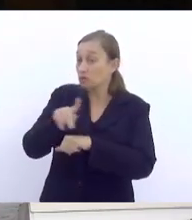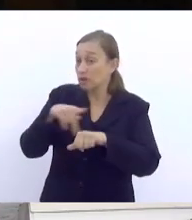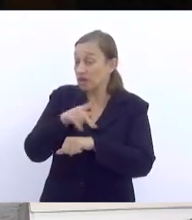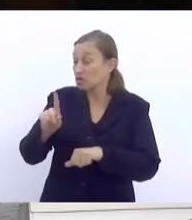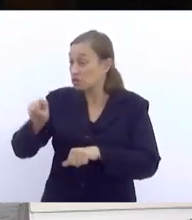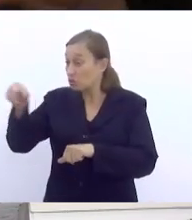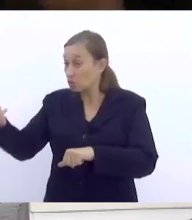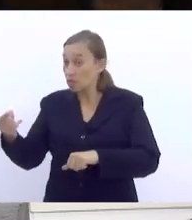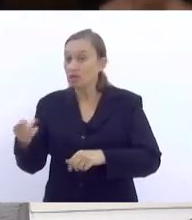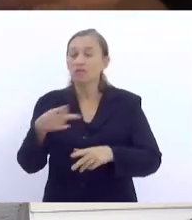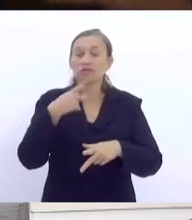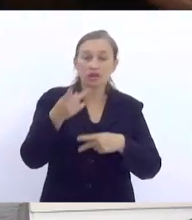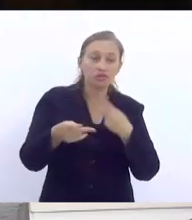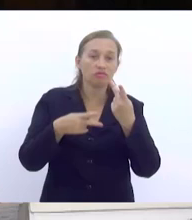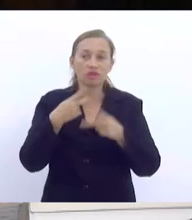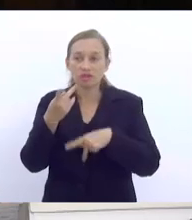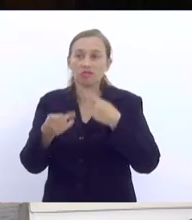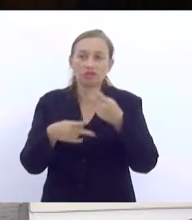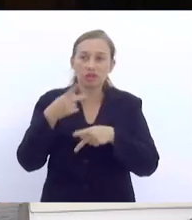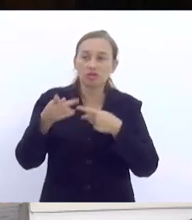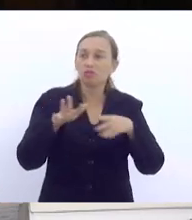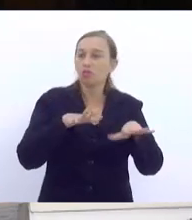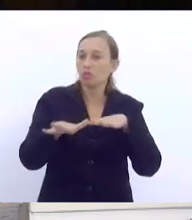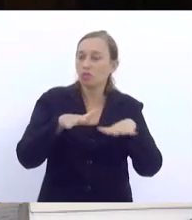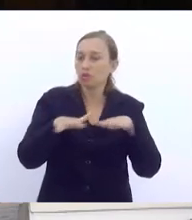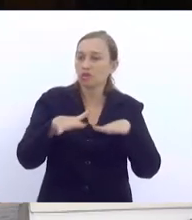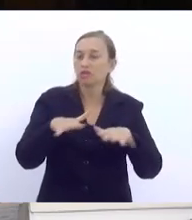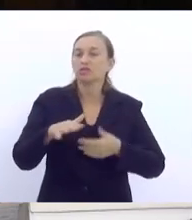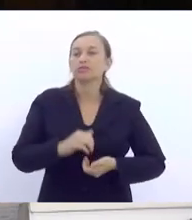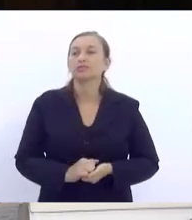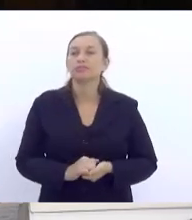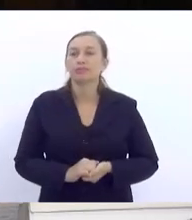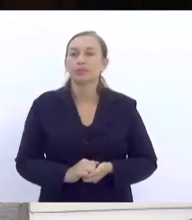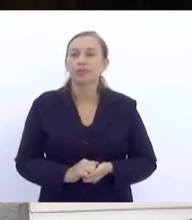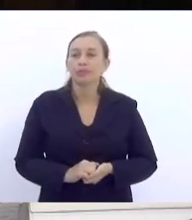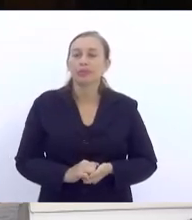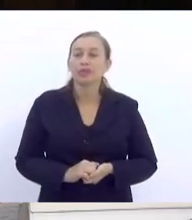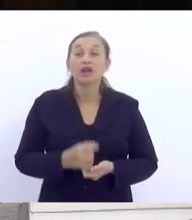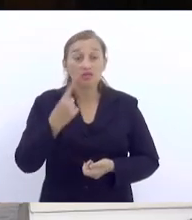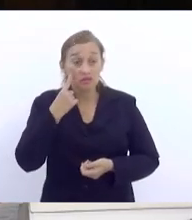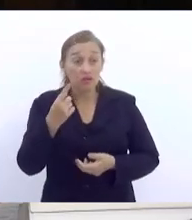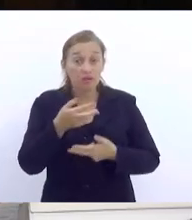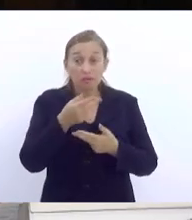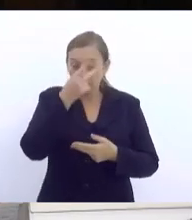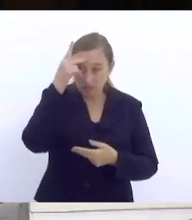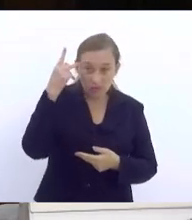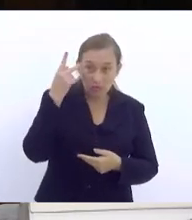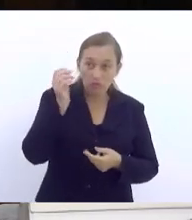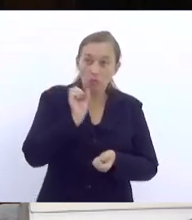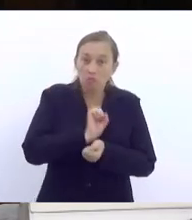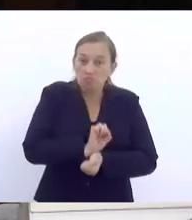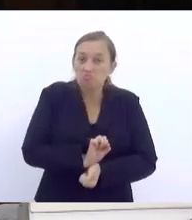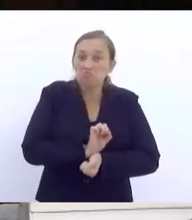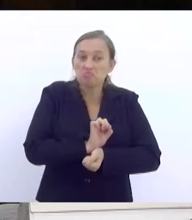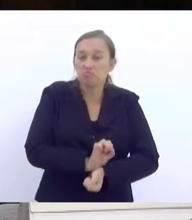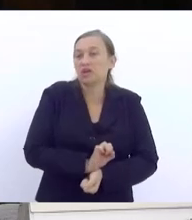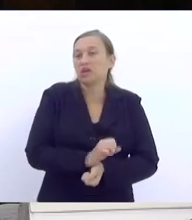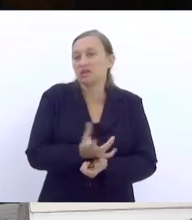aqui falando ao som de toda uma movimentação, mas a gente ainda vê as pessoas muito presas